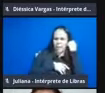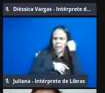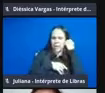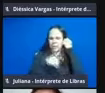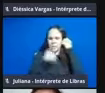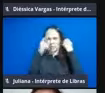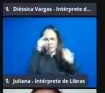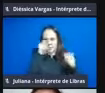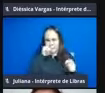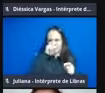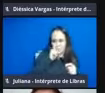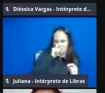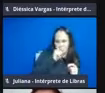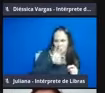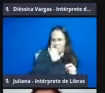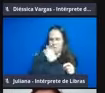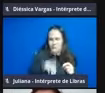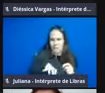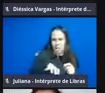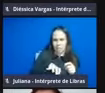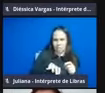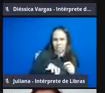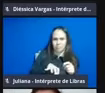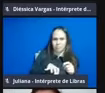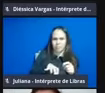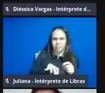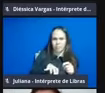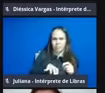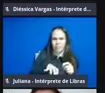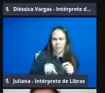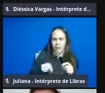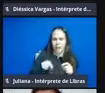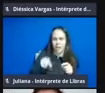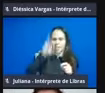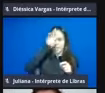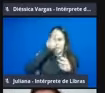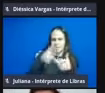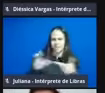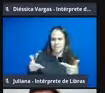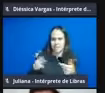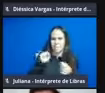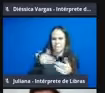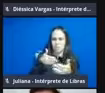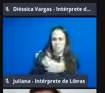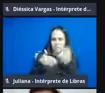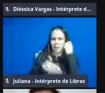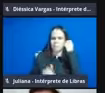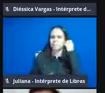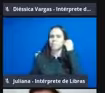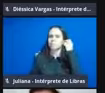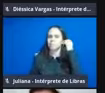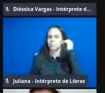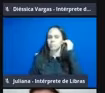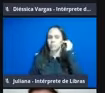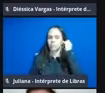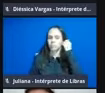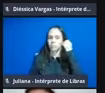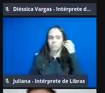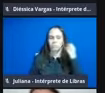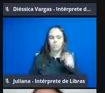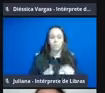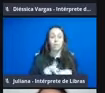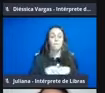ou o nojo até desses animais pode criar uma espécie de uma barreira. Então, com isso, nós